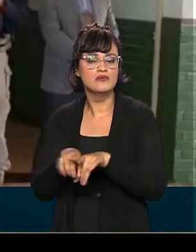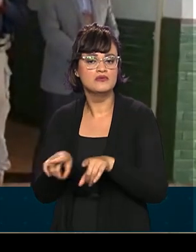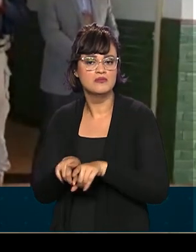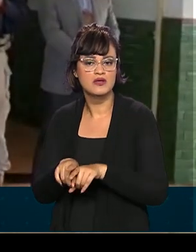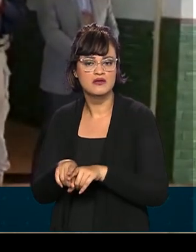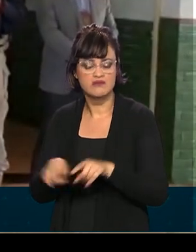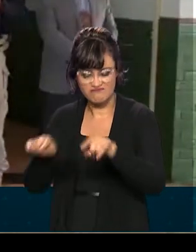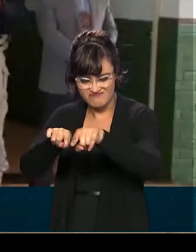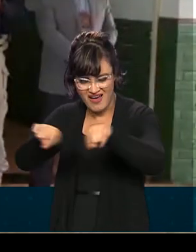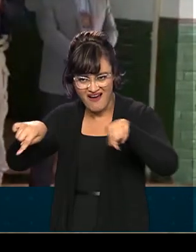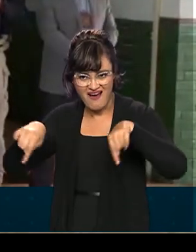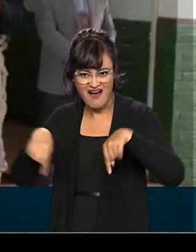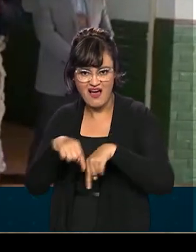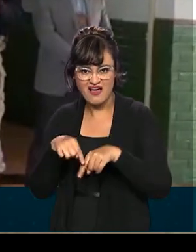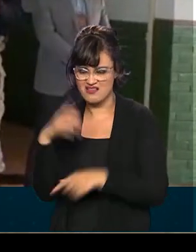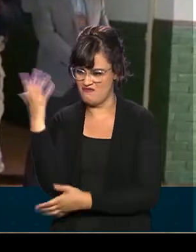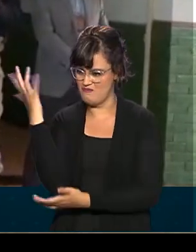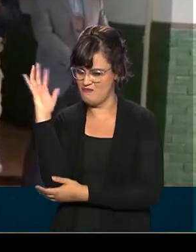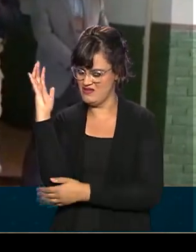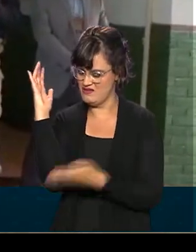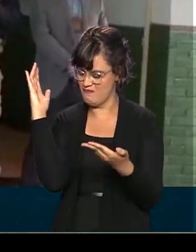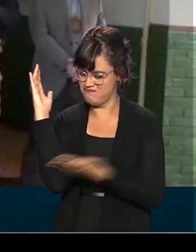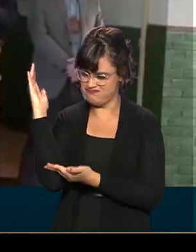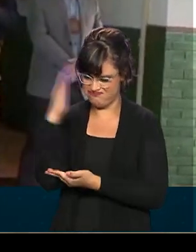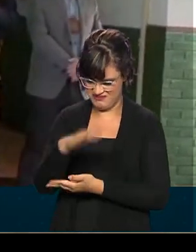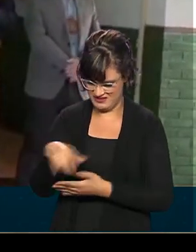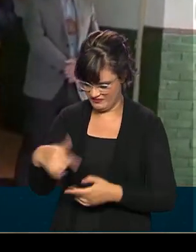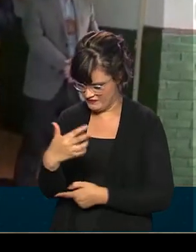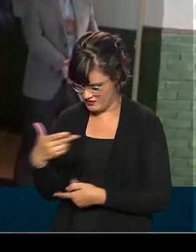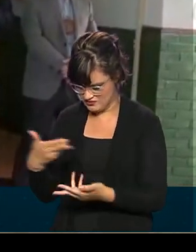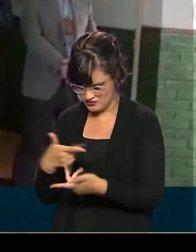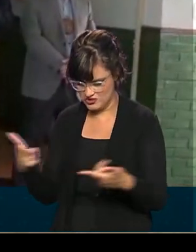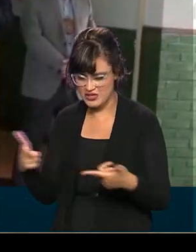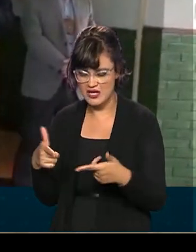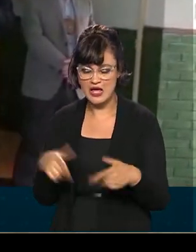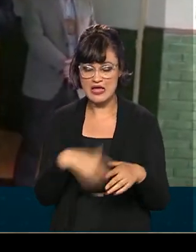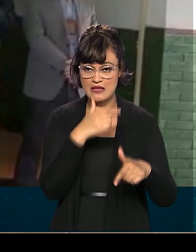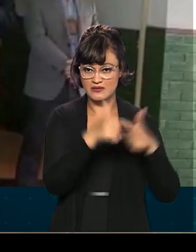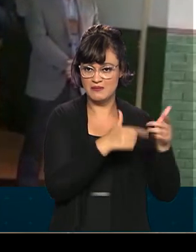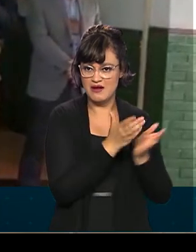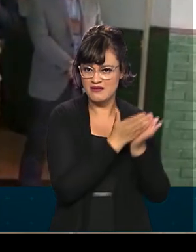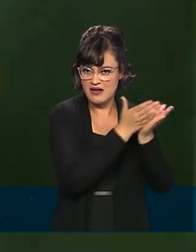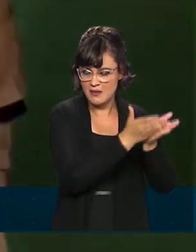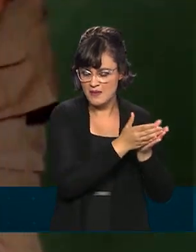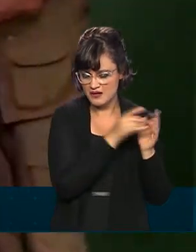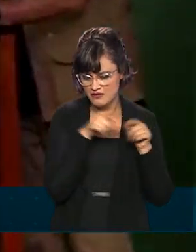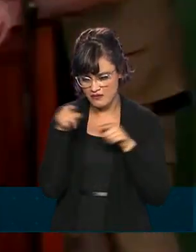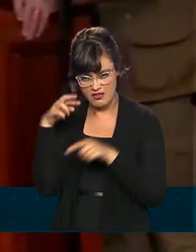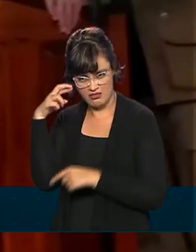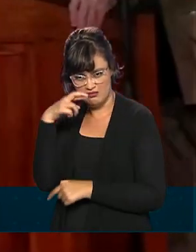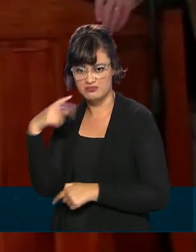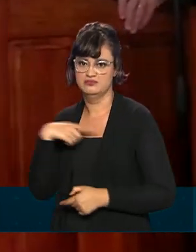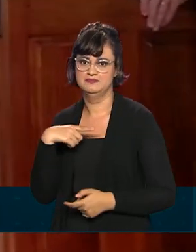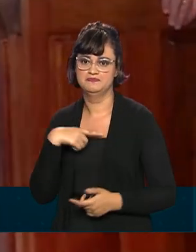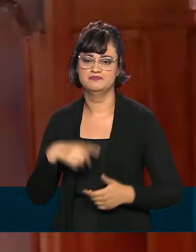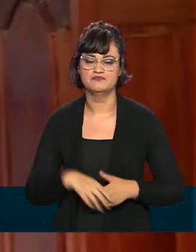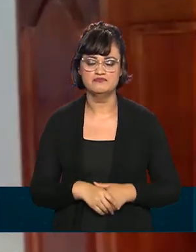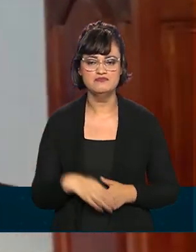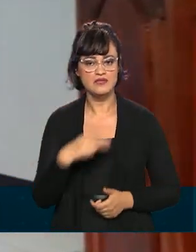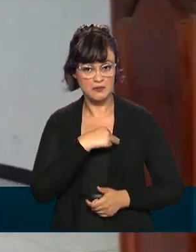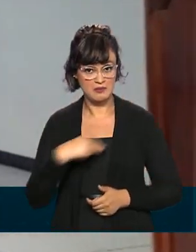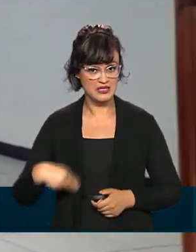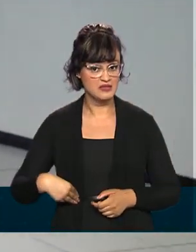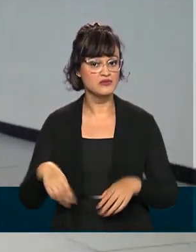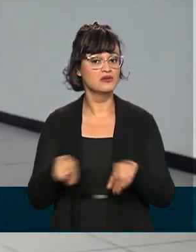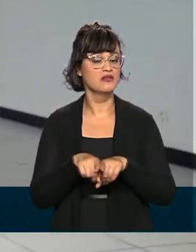mil metros cúbicos de madeira. Só uma apreensão da Marinha em Belém foram mil dólares. O ministro Fernando Azevedo